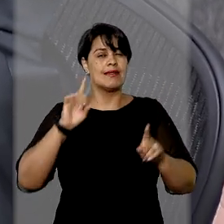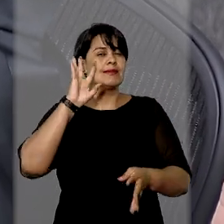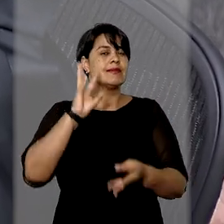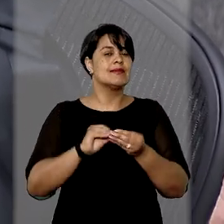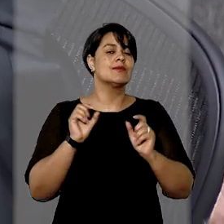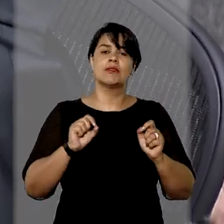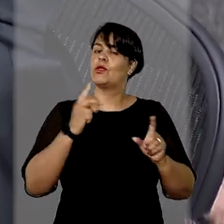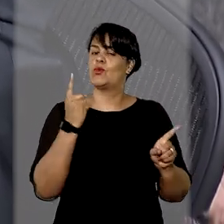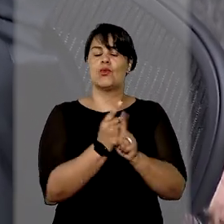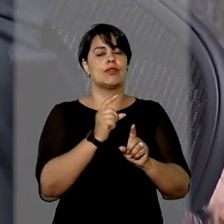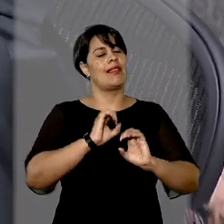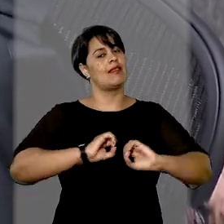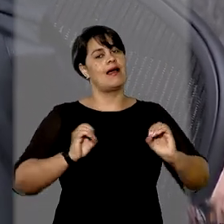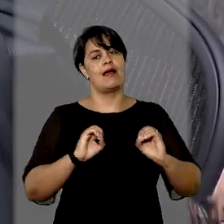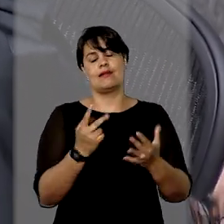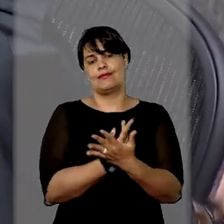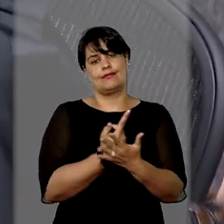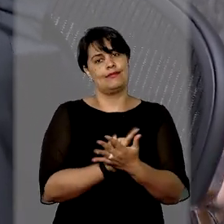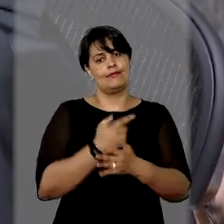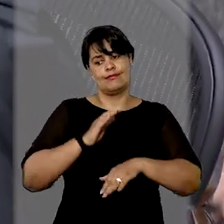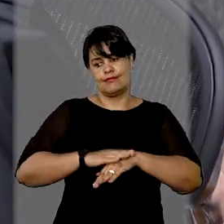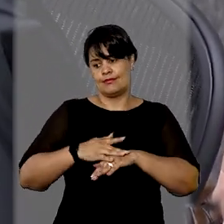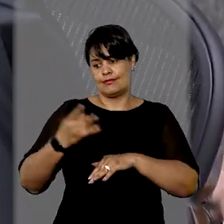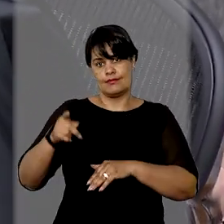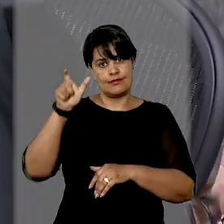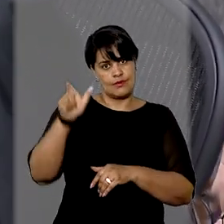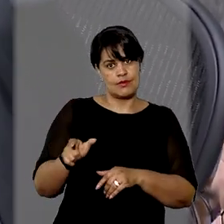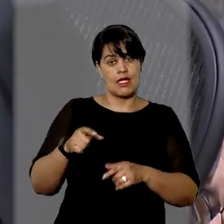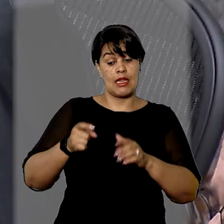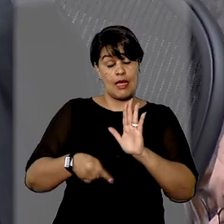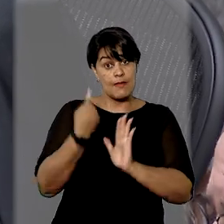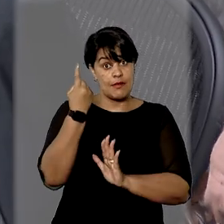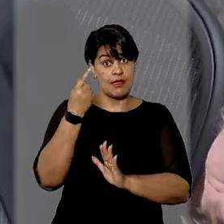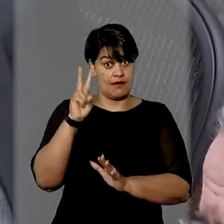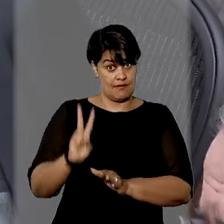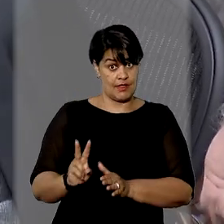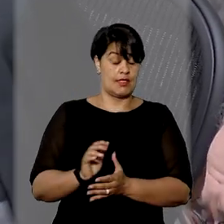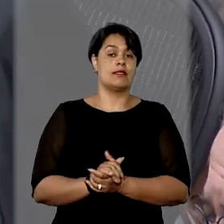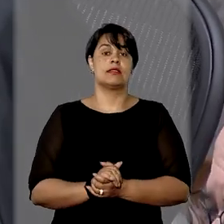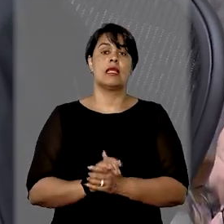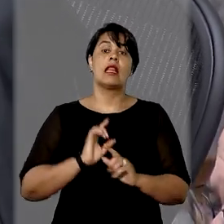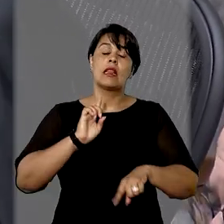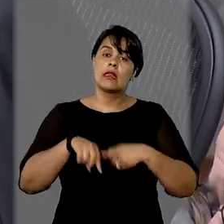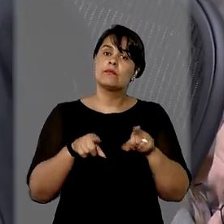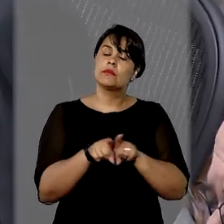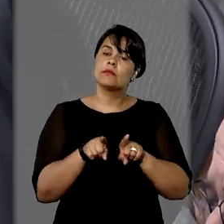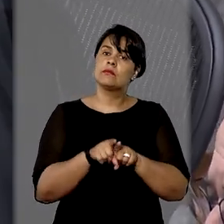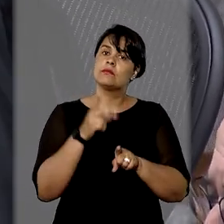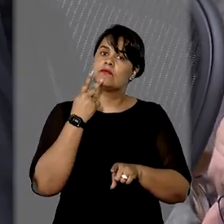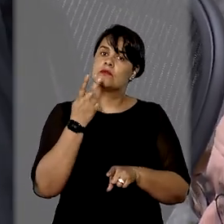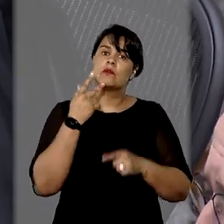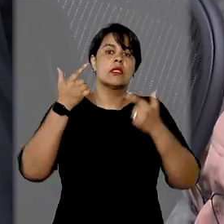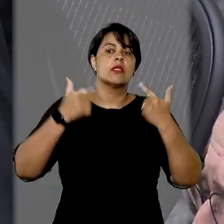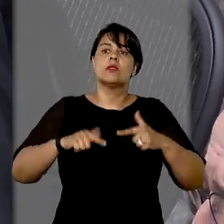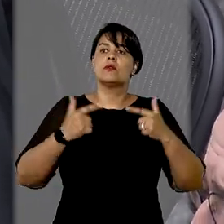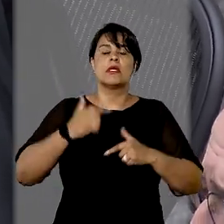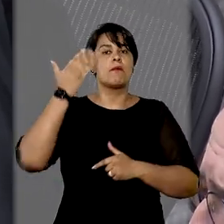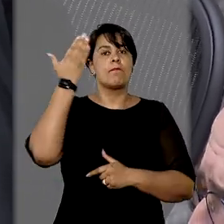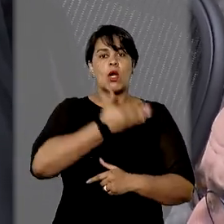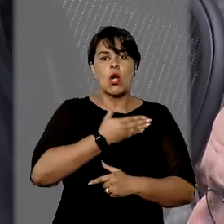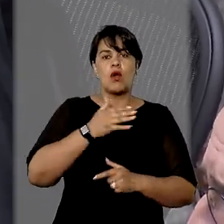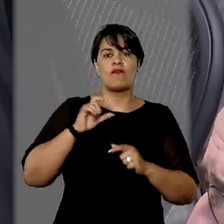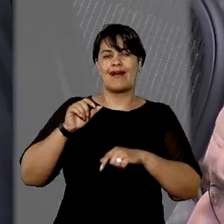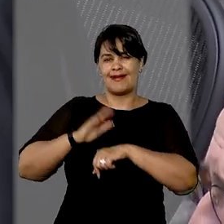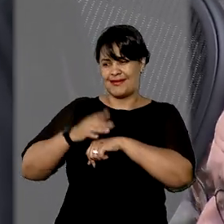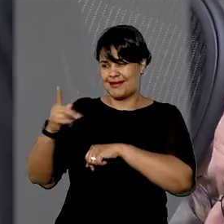que não foi encontrado nada de ilícito em posse do réu na primeira abordagem. Além disso, ressaltou que não há comprovação